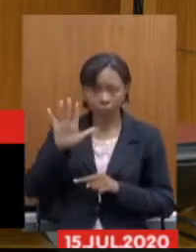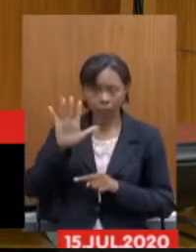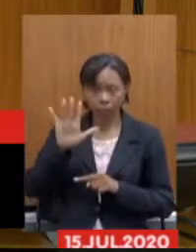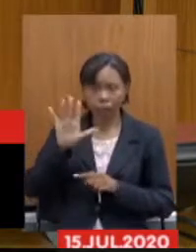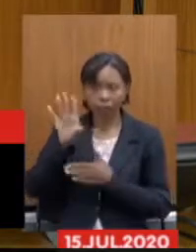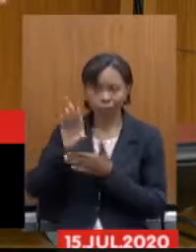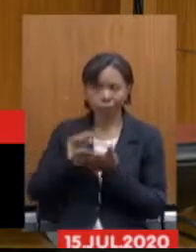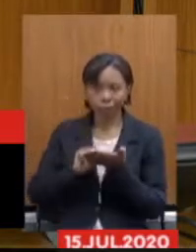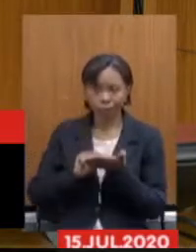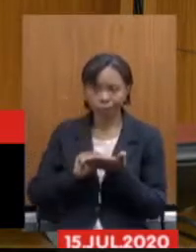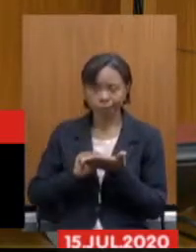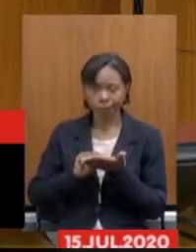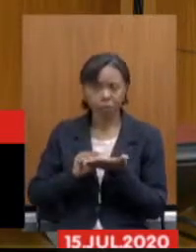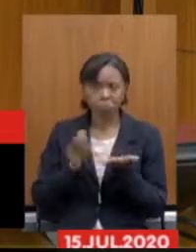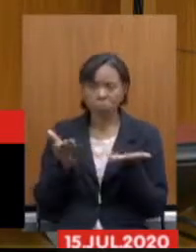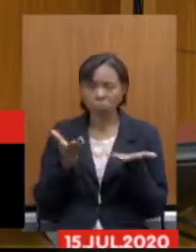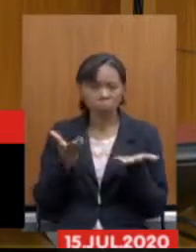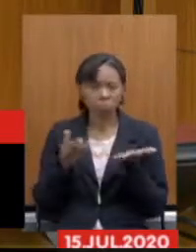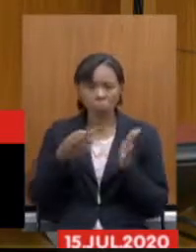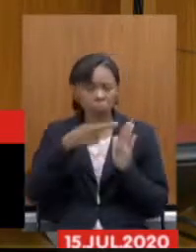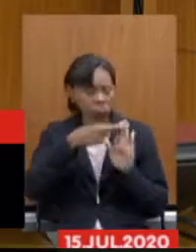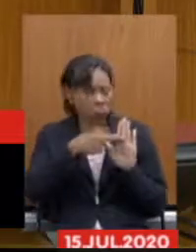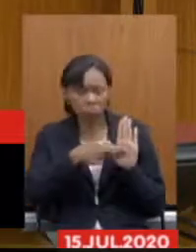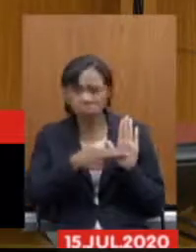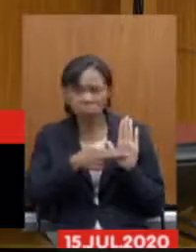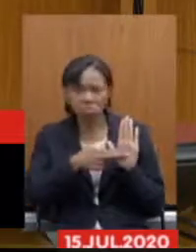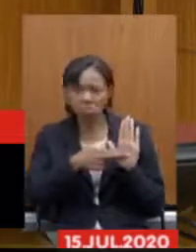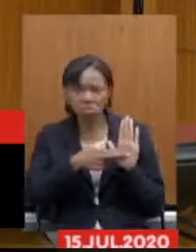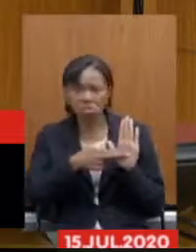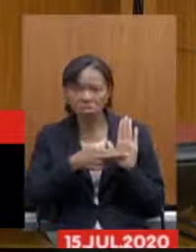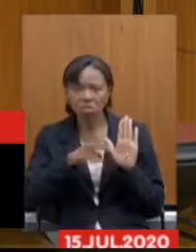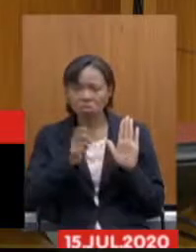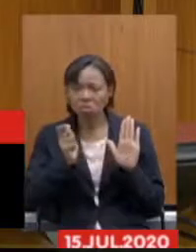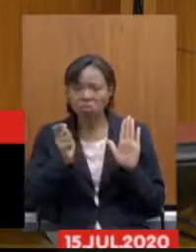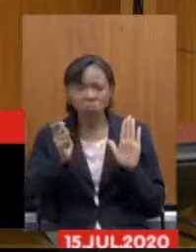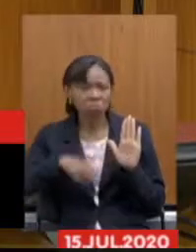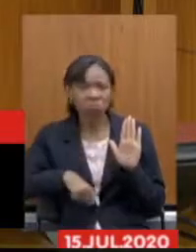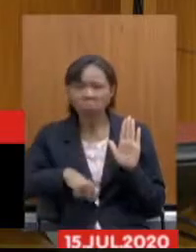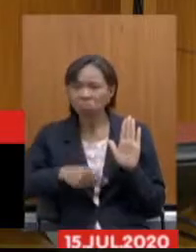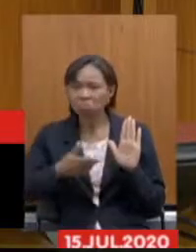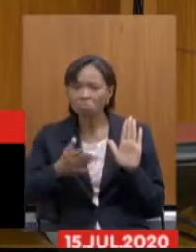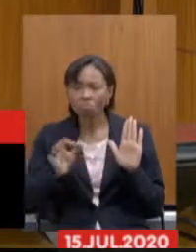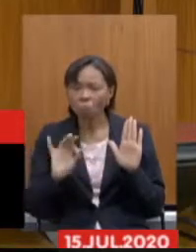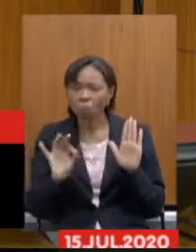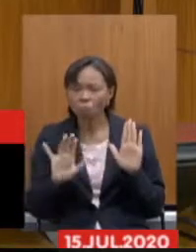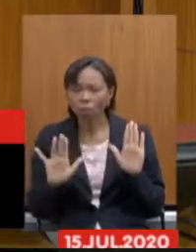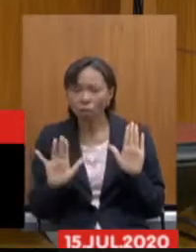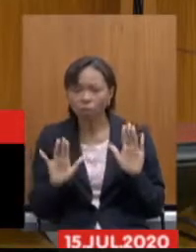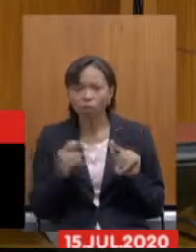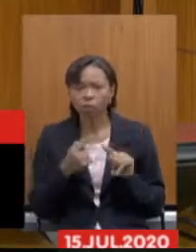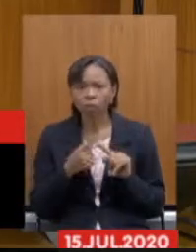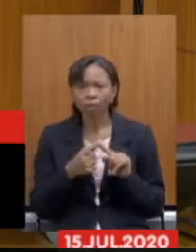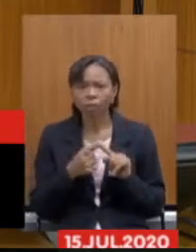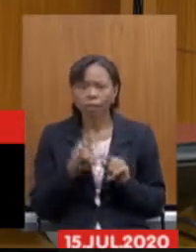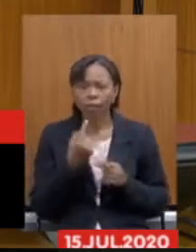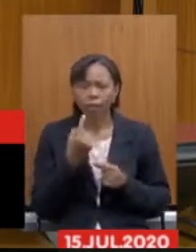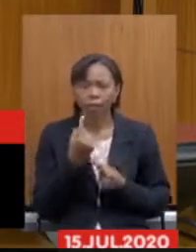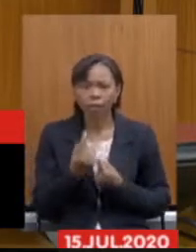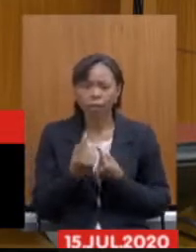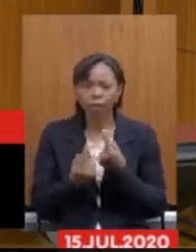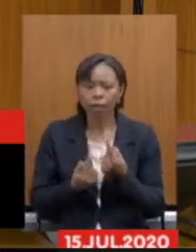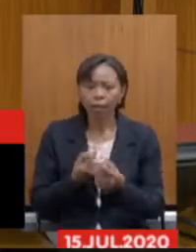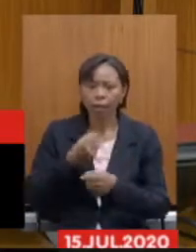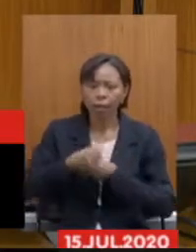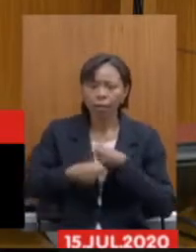praticamente natimorta, ela é uma norma sem efetividade alguma. Porque a cada ano em que o servidor se aproxima para